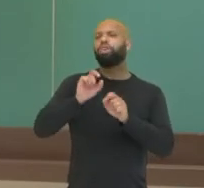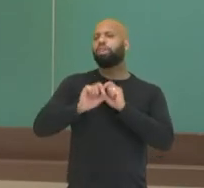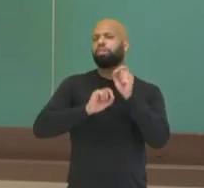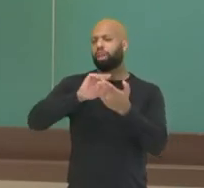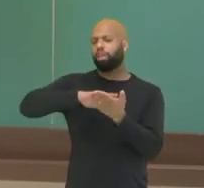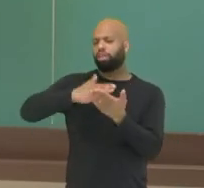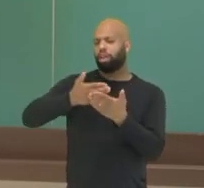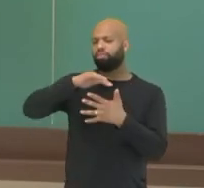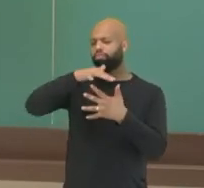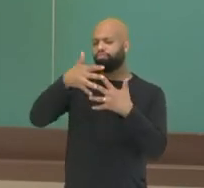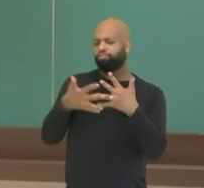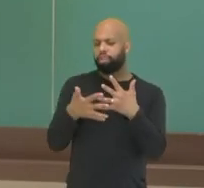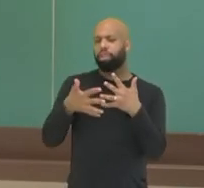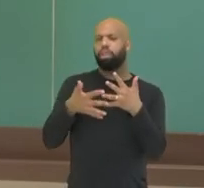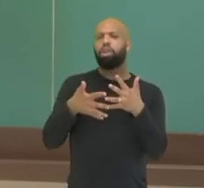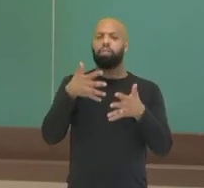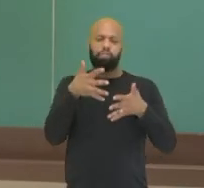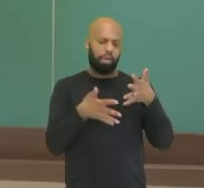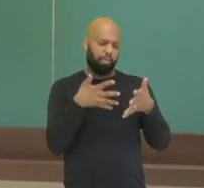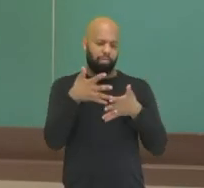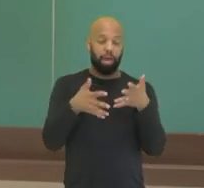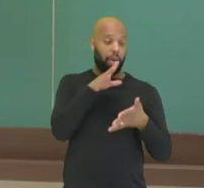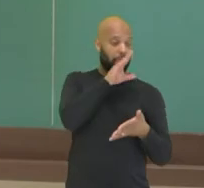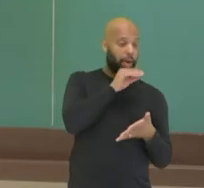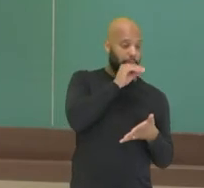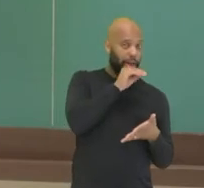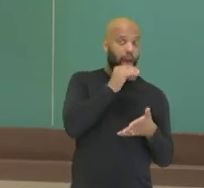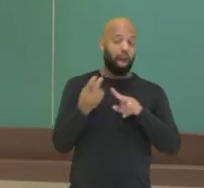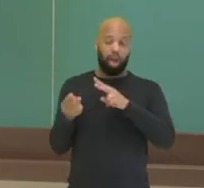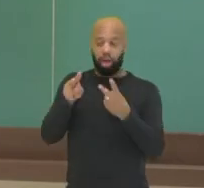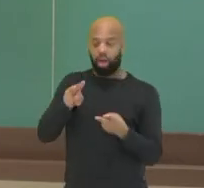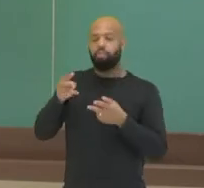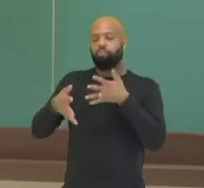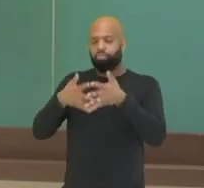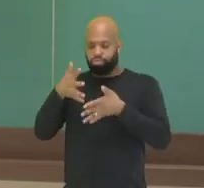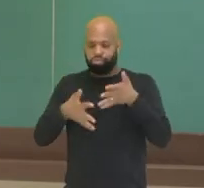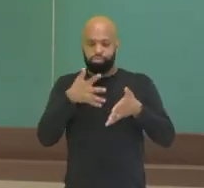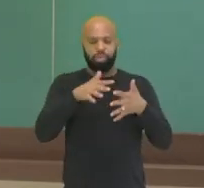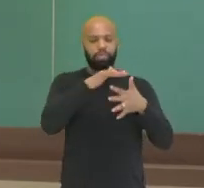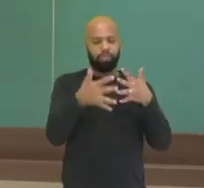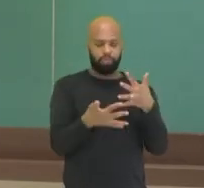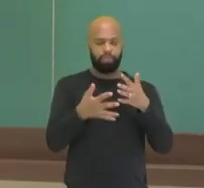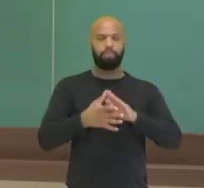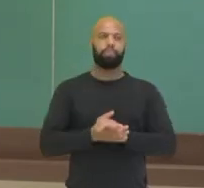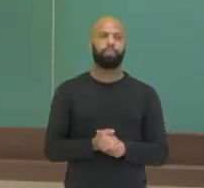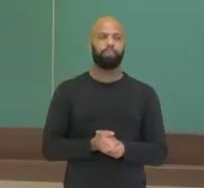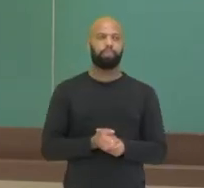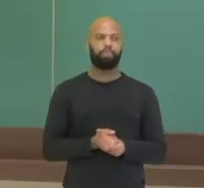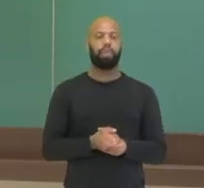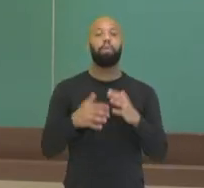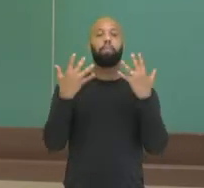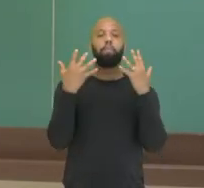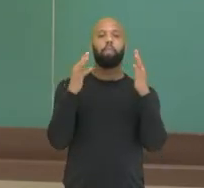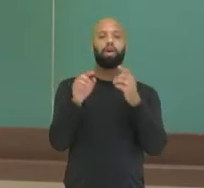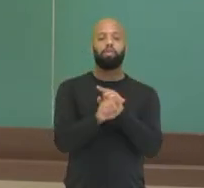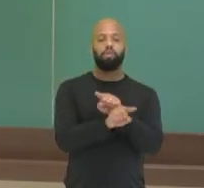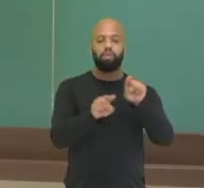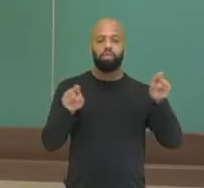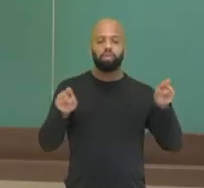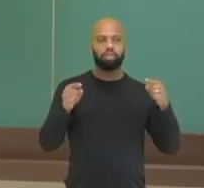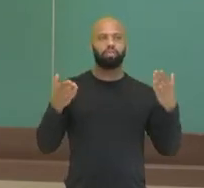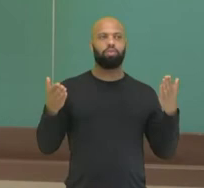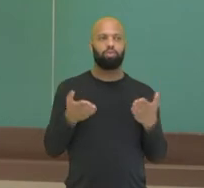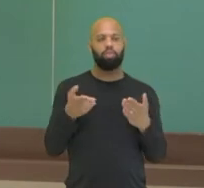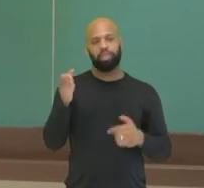fala, né, na minha fala oralizada para a linguagem de sinais, para a linguagem de livros. Parabenizo vocês por estarem aí